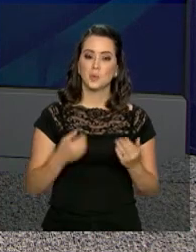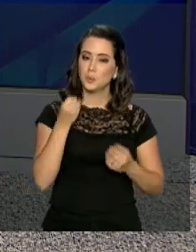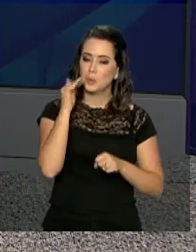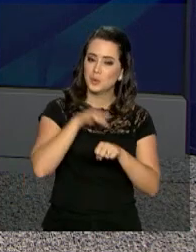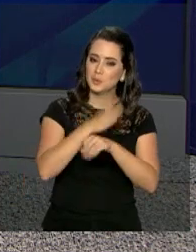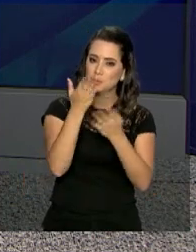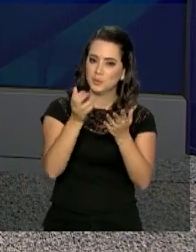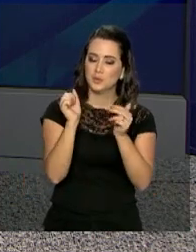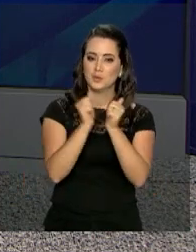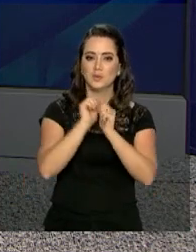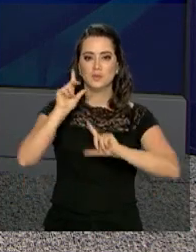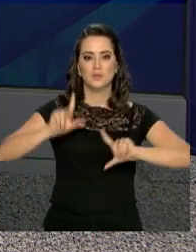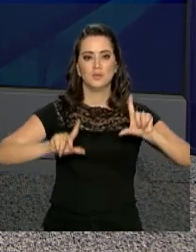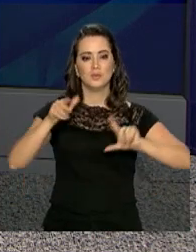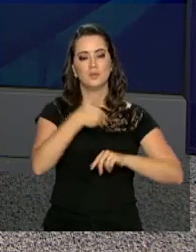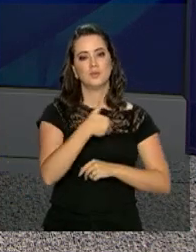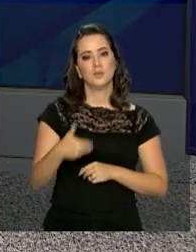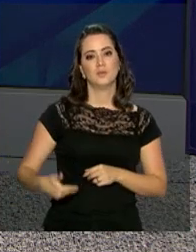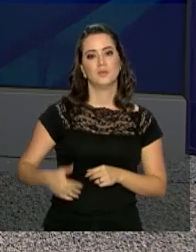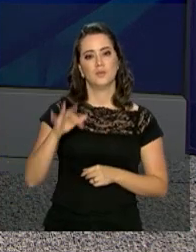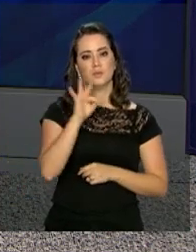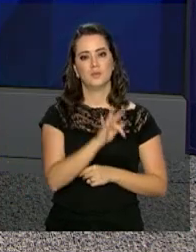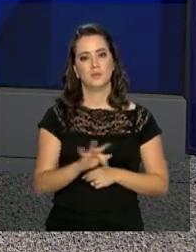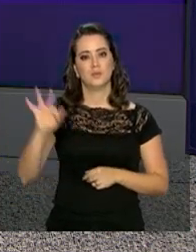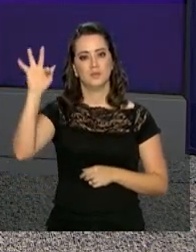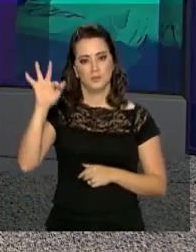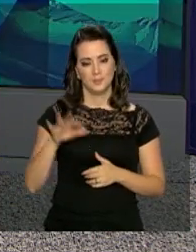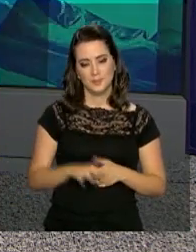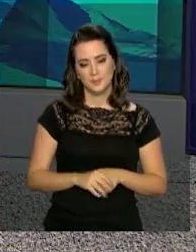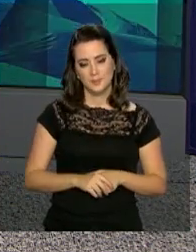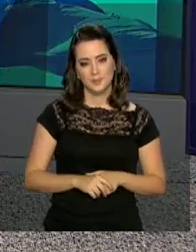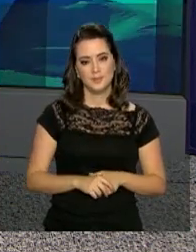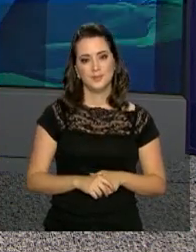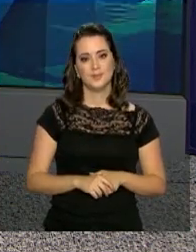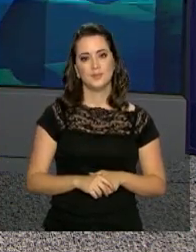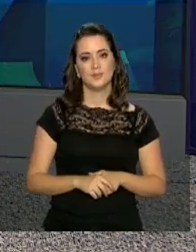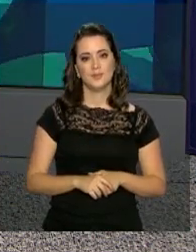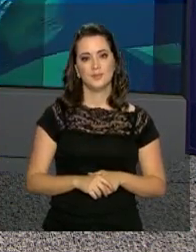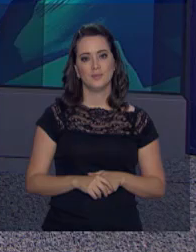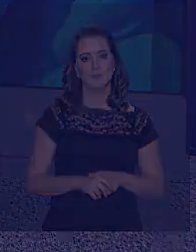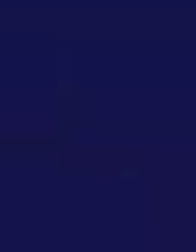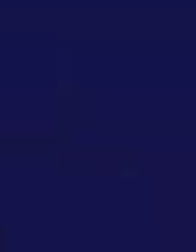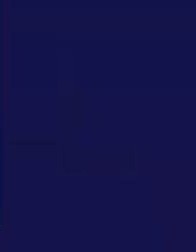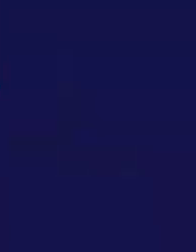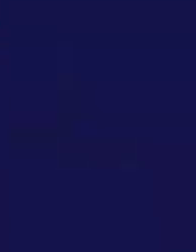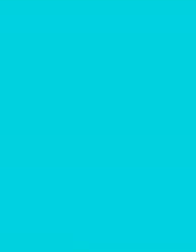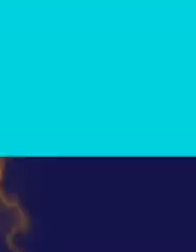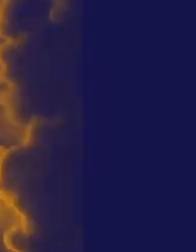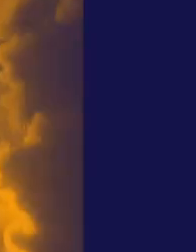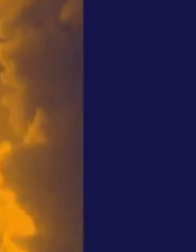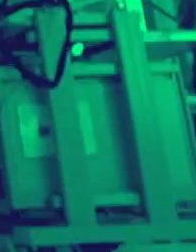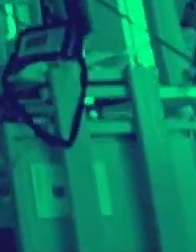Uma boa noite para você e continue com a gente aqui na NBR e a TV do Governo Federal. Música